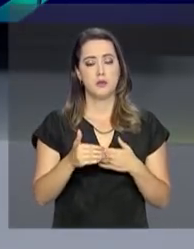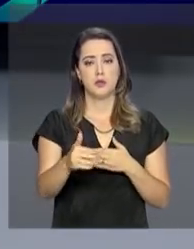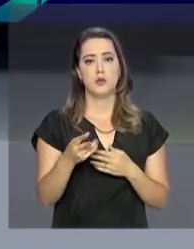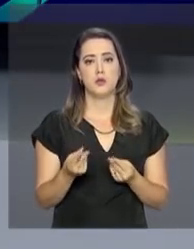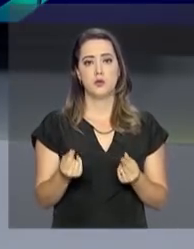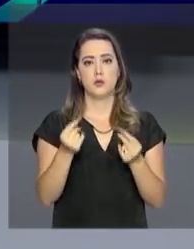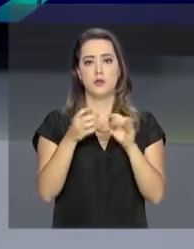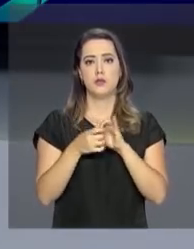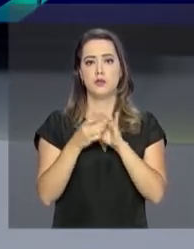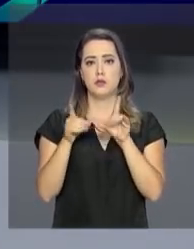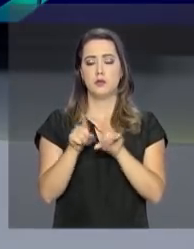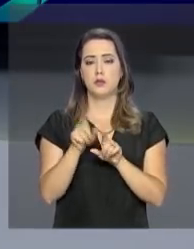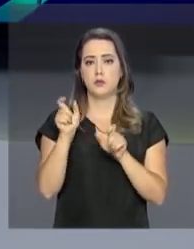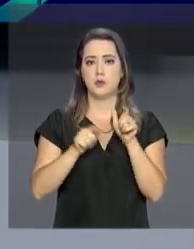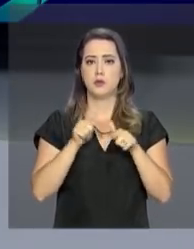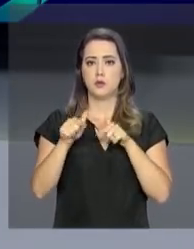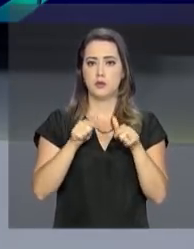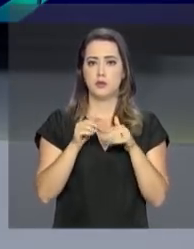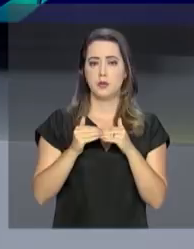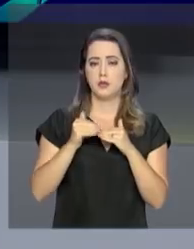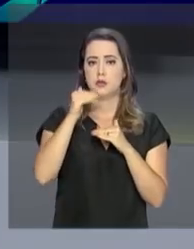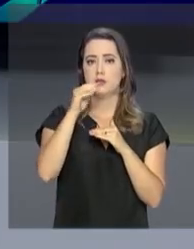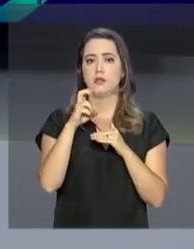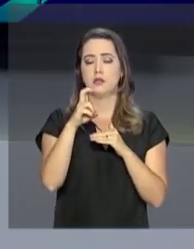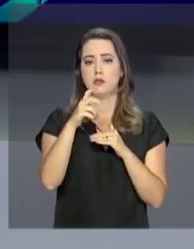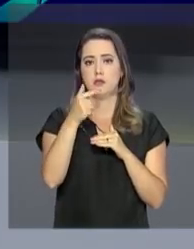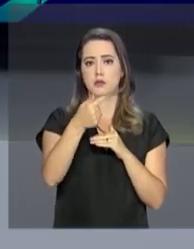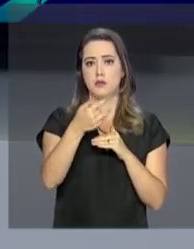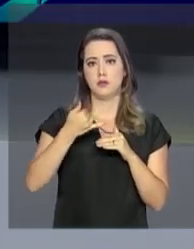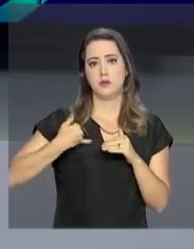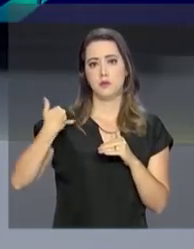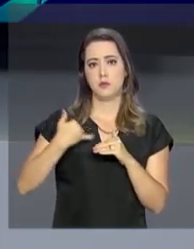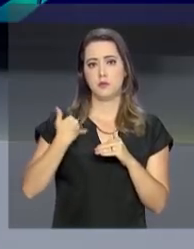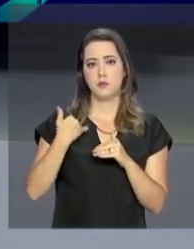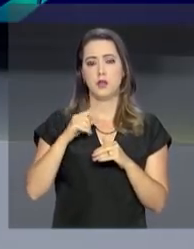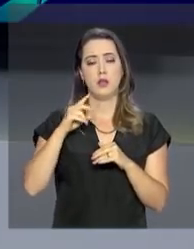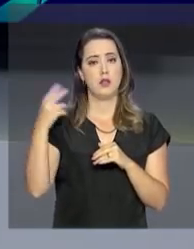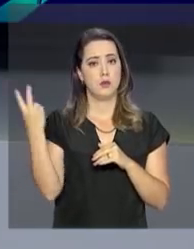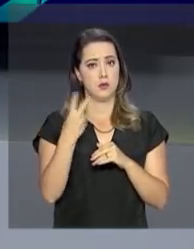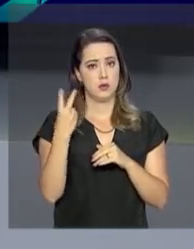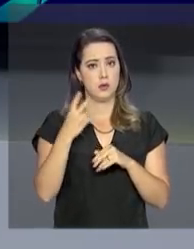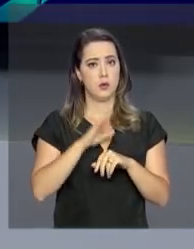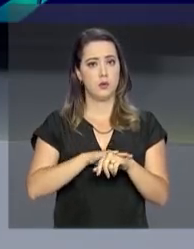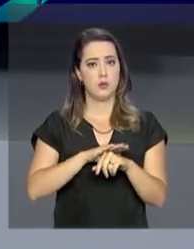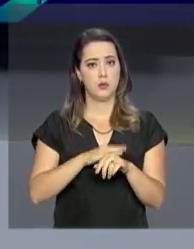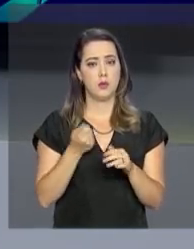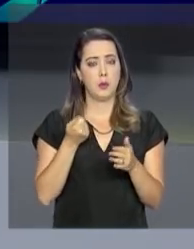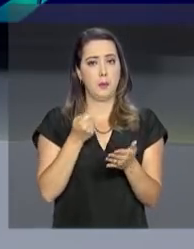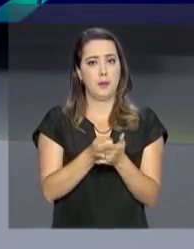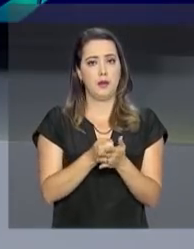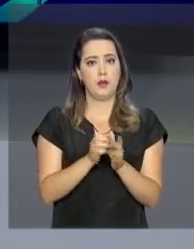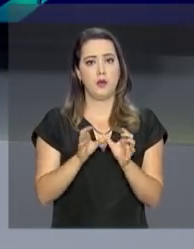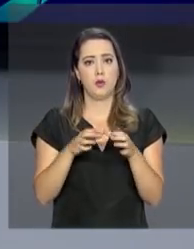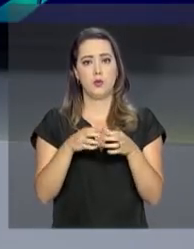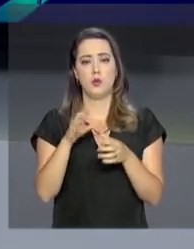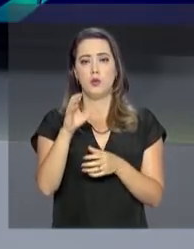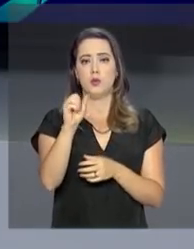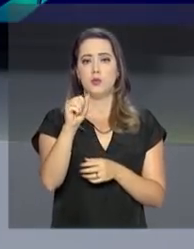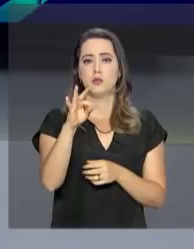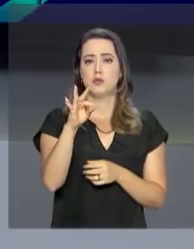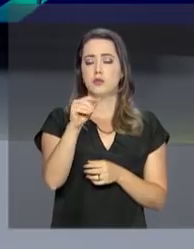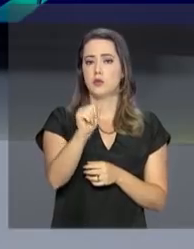os valores foram liberados para empregados com idade acima de 57 anos. Na segunda etapa, serão depositadas as cotas dos